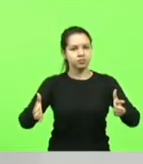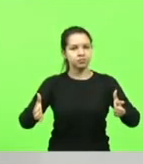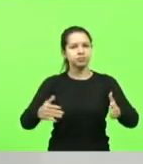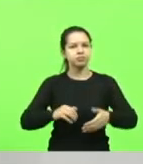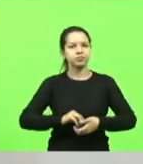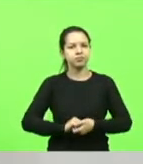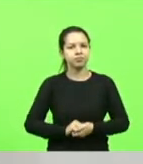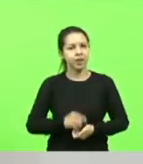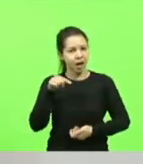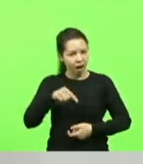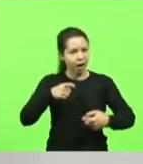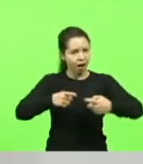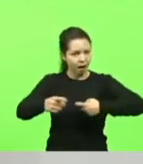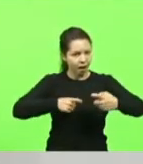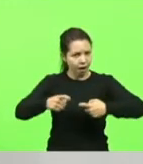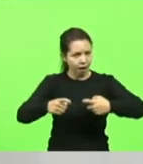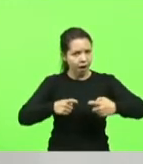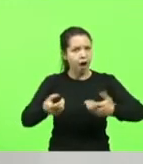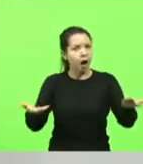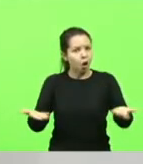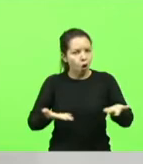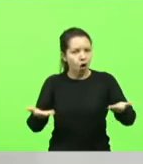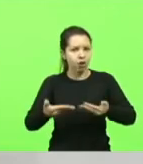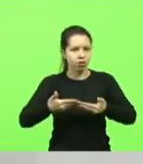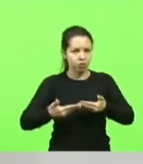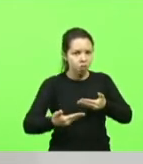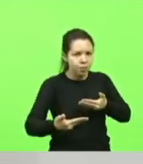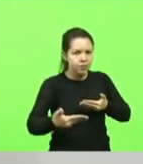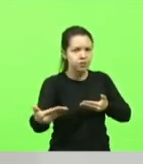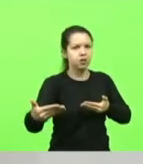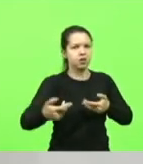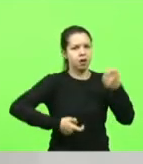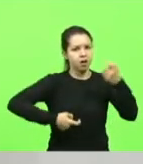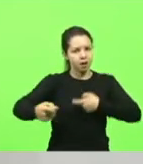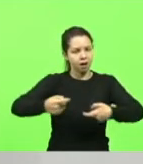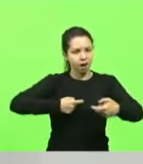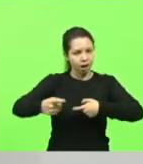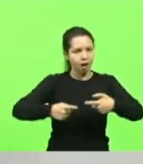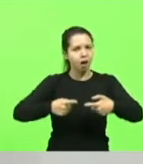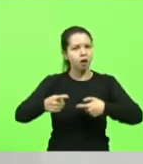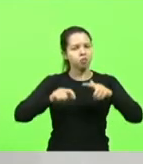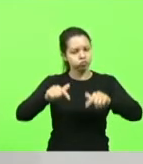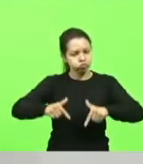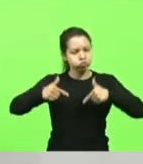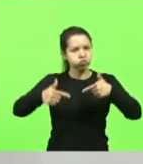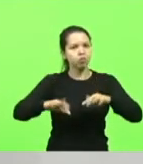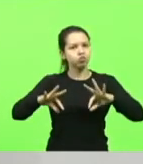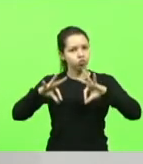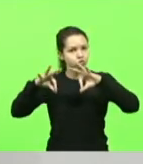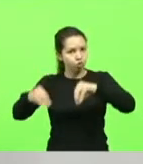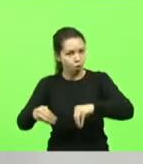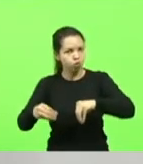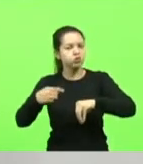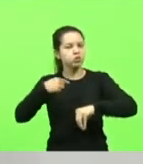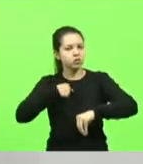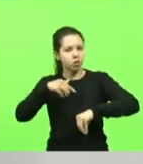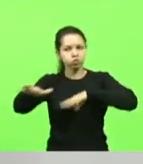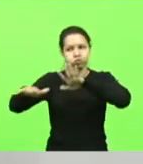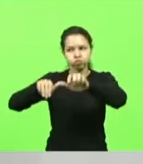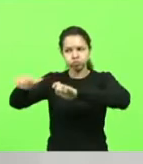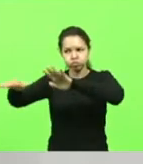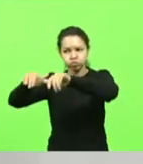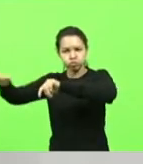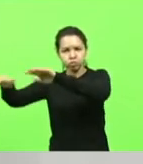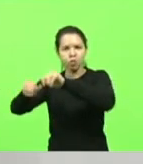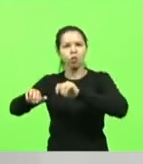E essa guerra, ela está começando agora, é uma guerra que precisa ser travada, e precisa o empenho de todos, e eu estou convocando todos para essa guerra